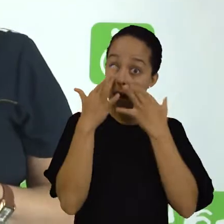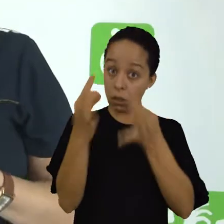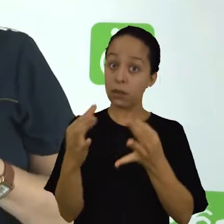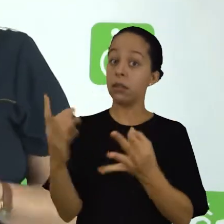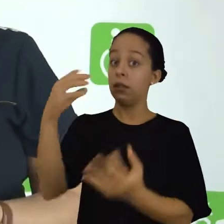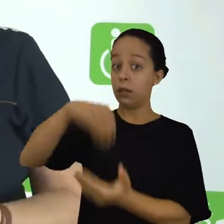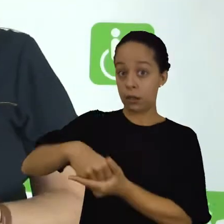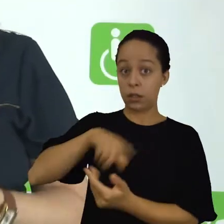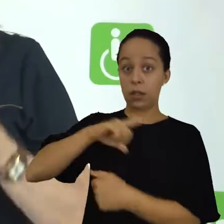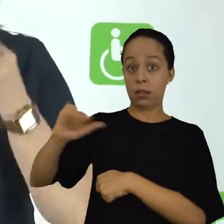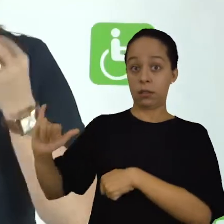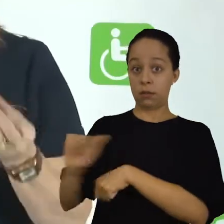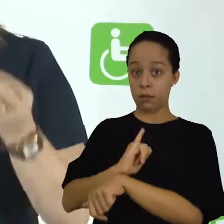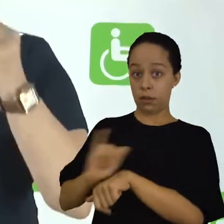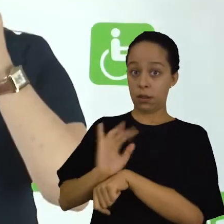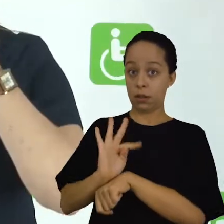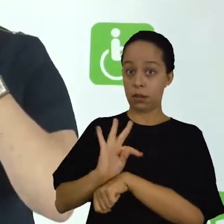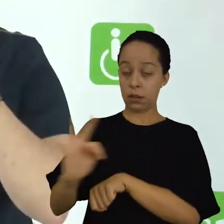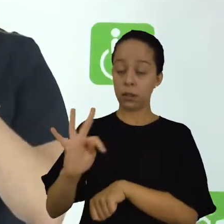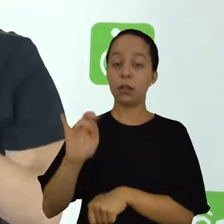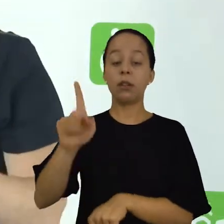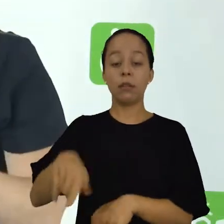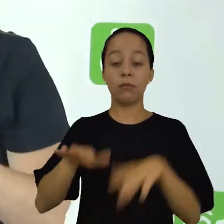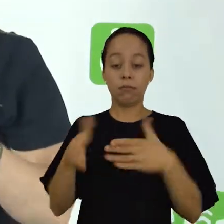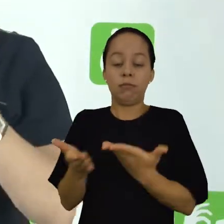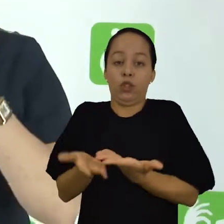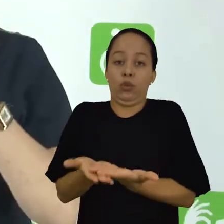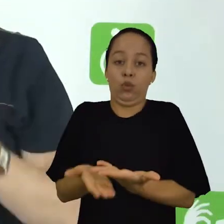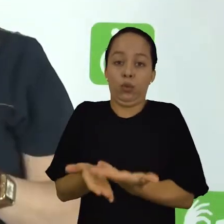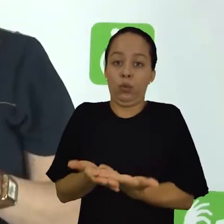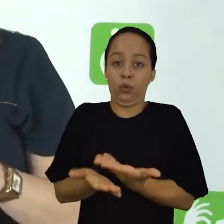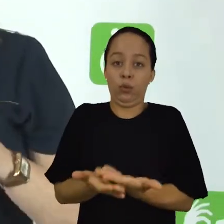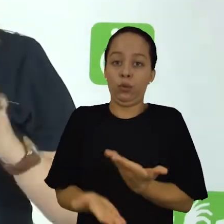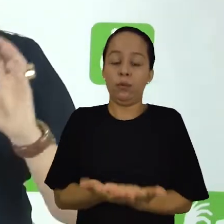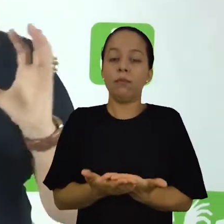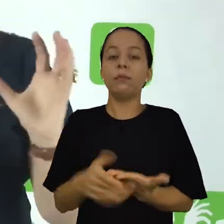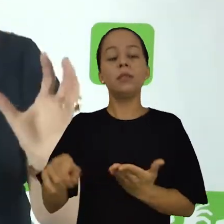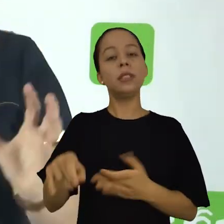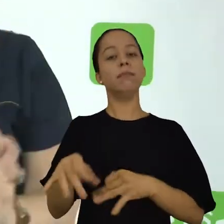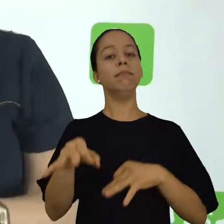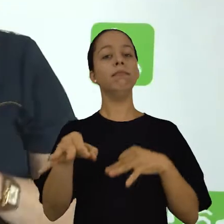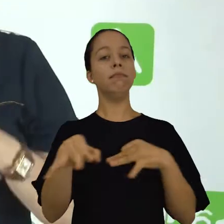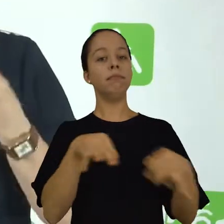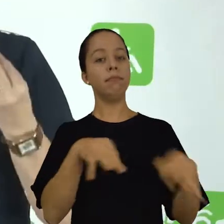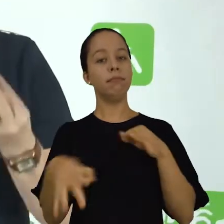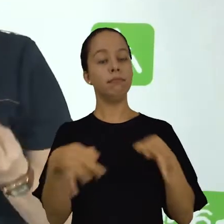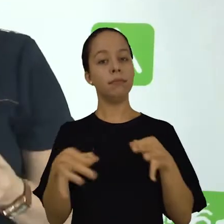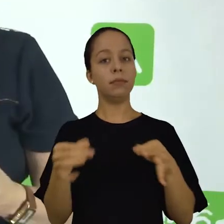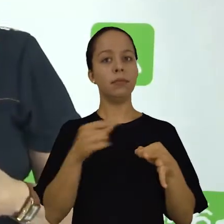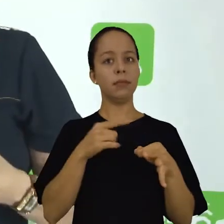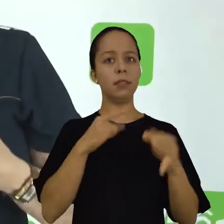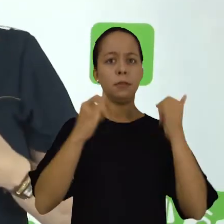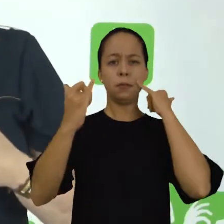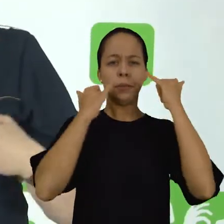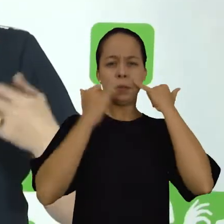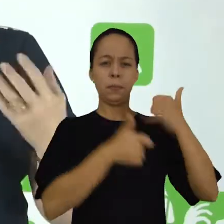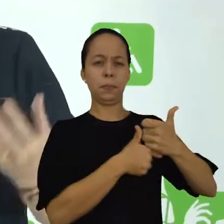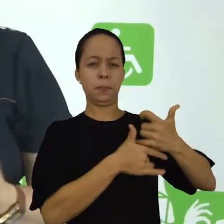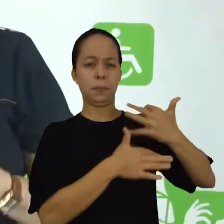a técnicas e estratégias de estudo para construir este